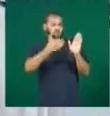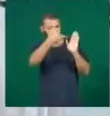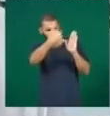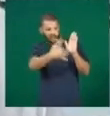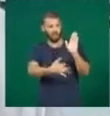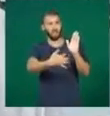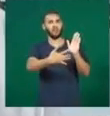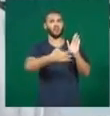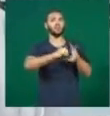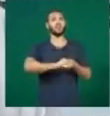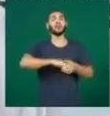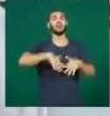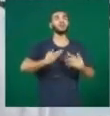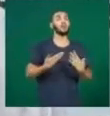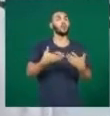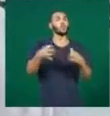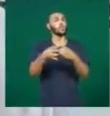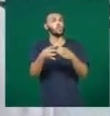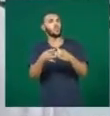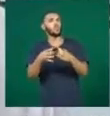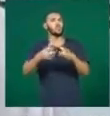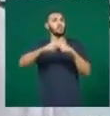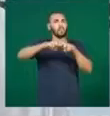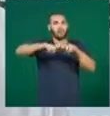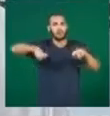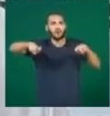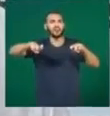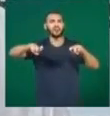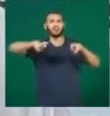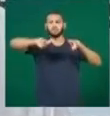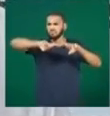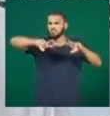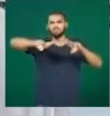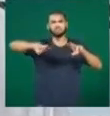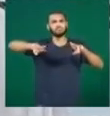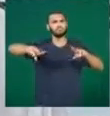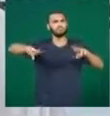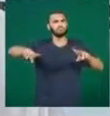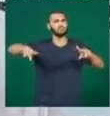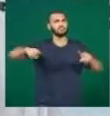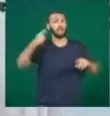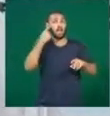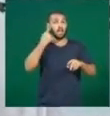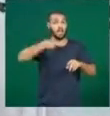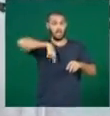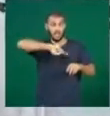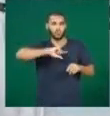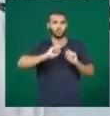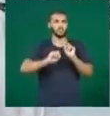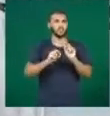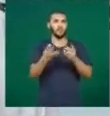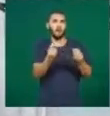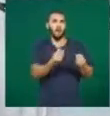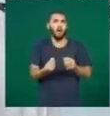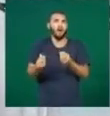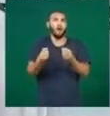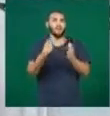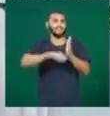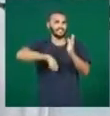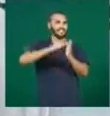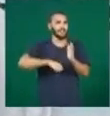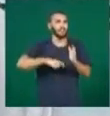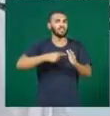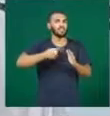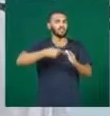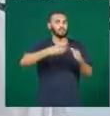nesses trabalhos. E a comissão serão várias, porque nós estamos esperando aí uma quantidade expressiva de inscrições.